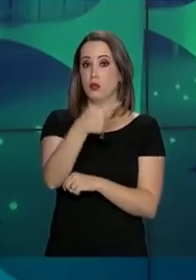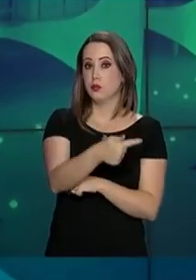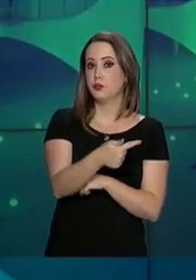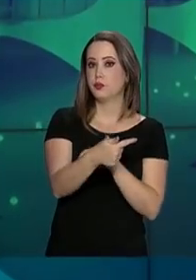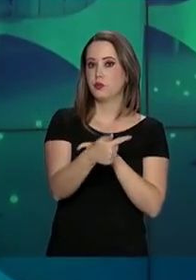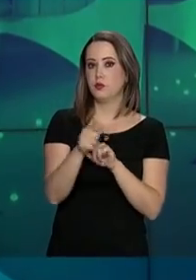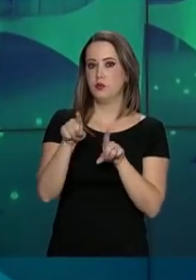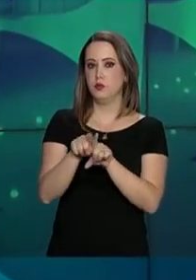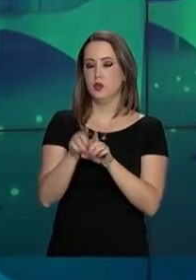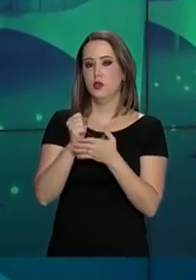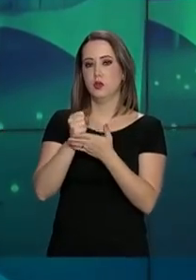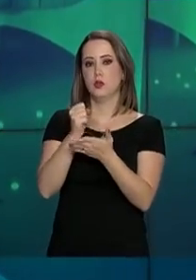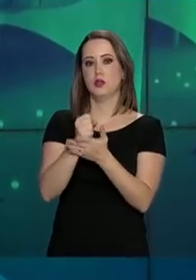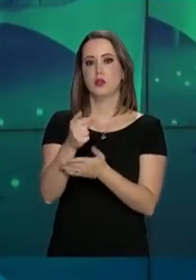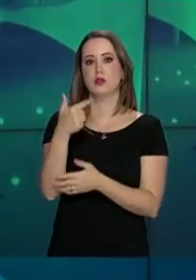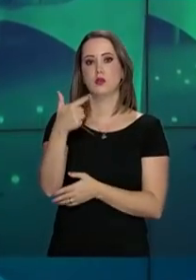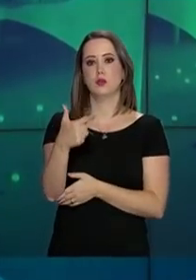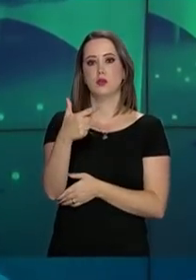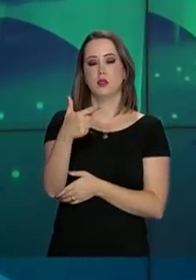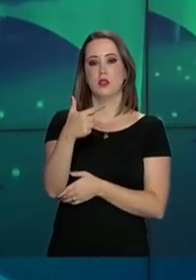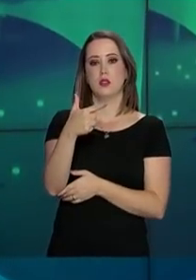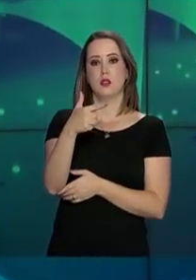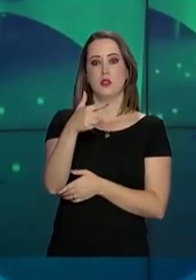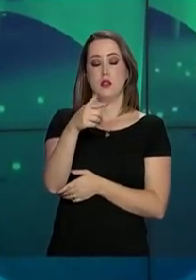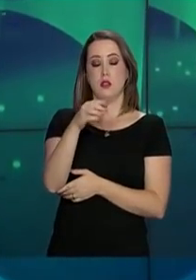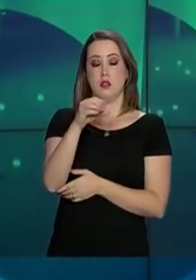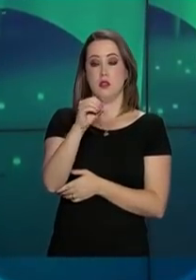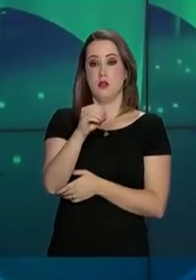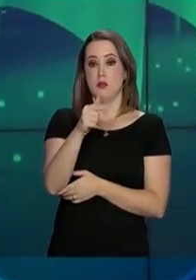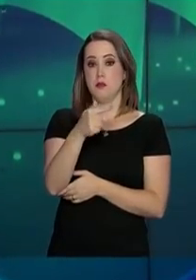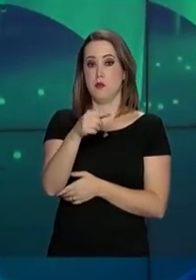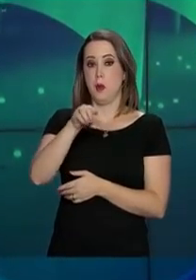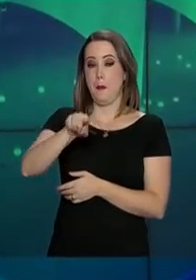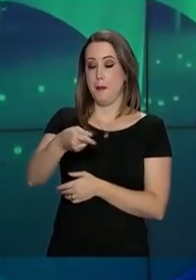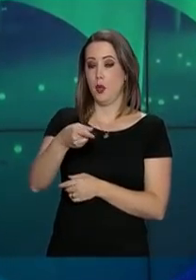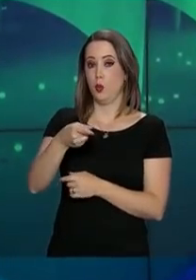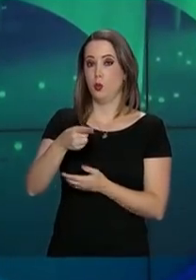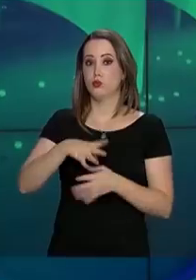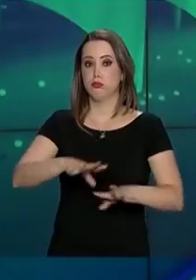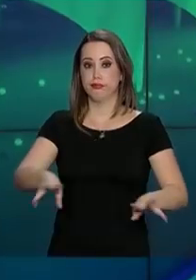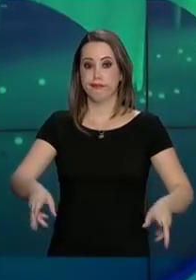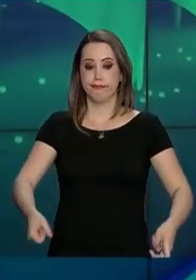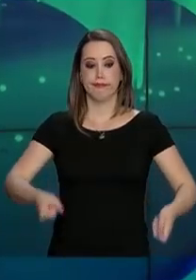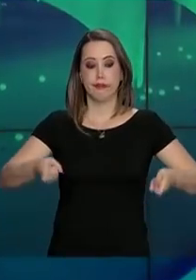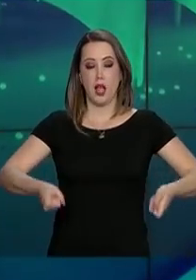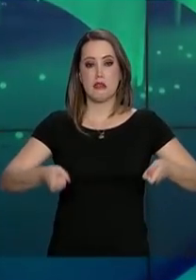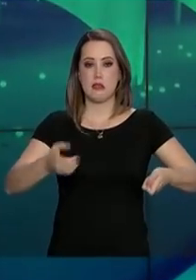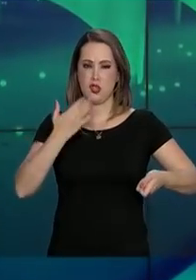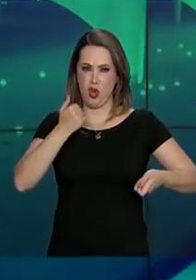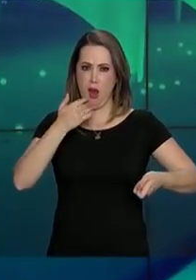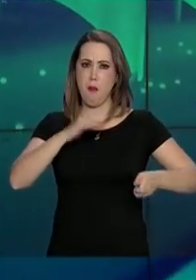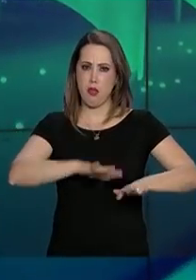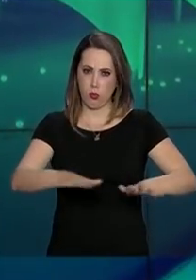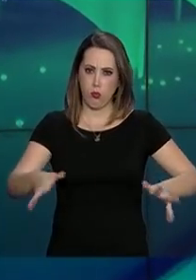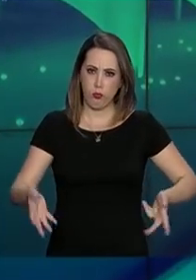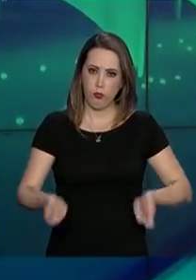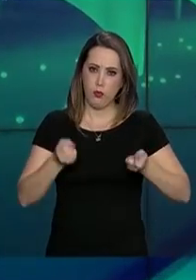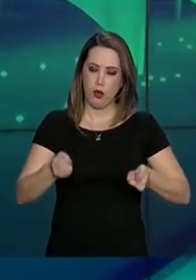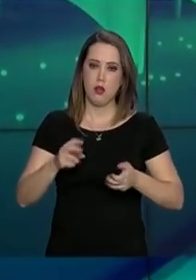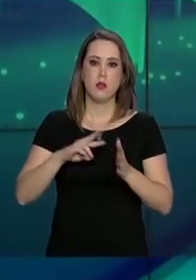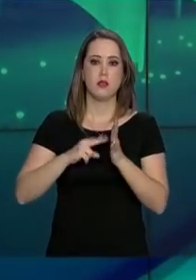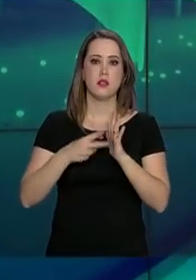quando foram doadas 274 mil cestas, número que corresponde a 5